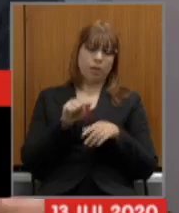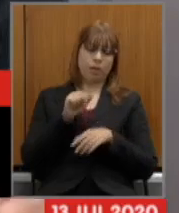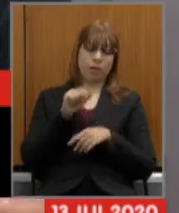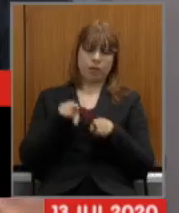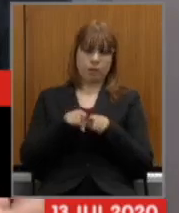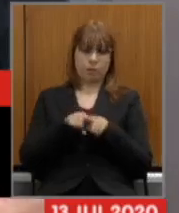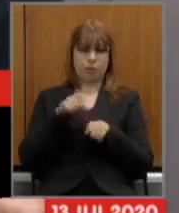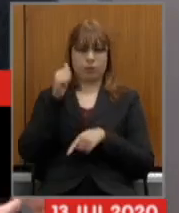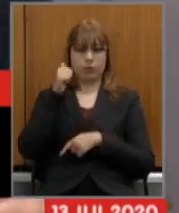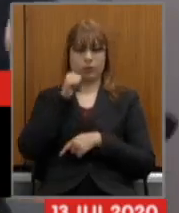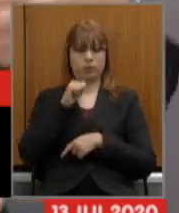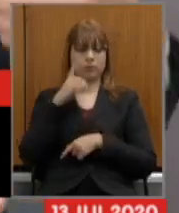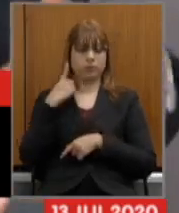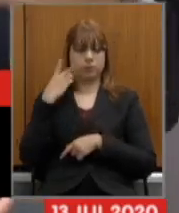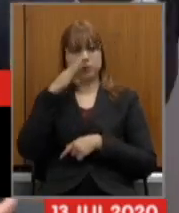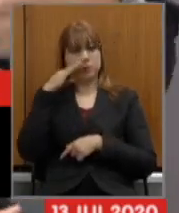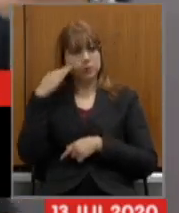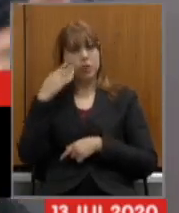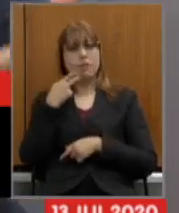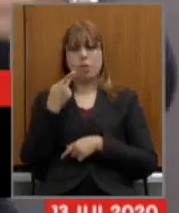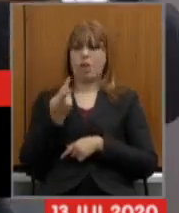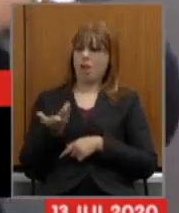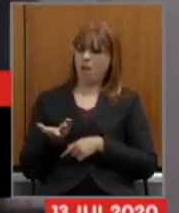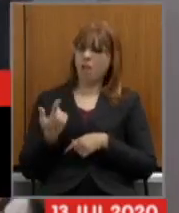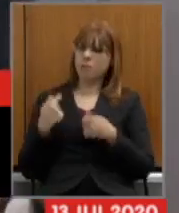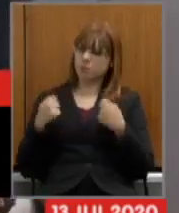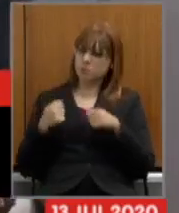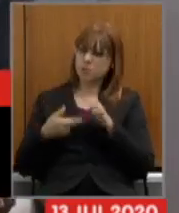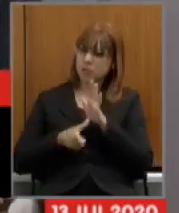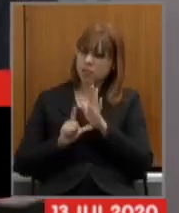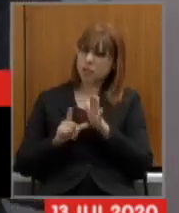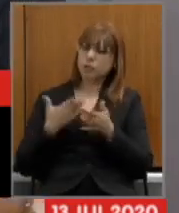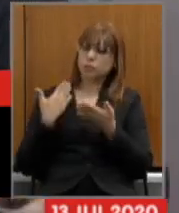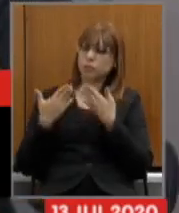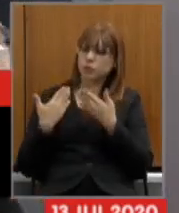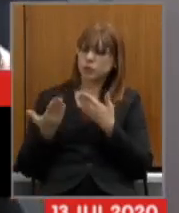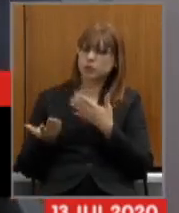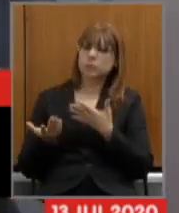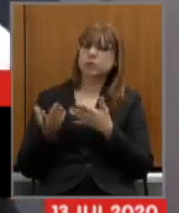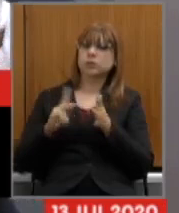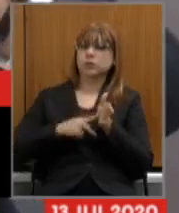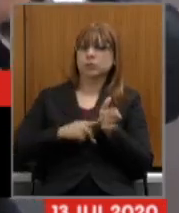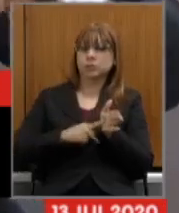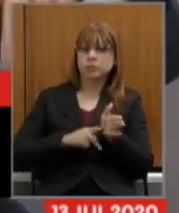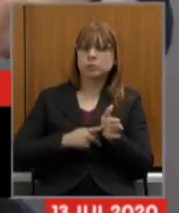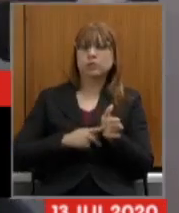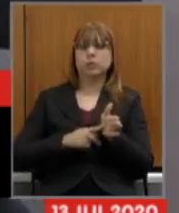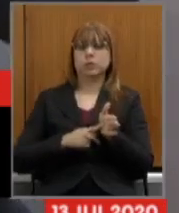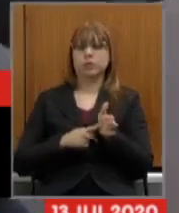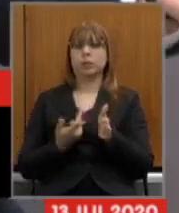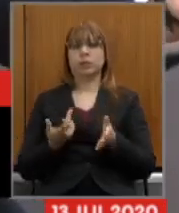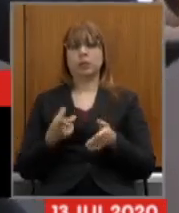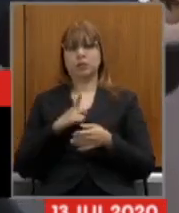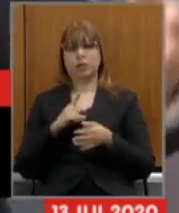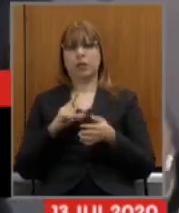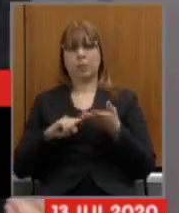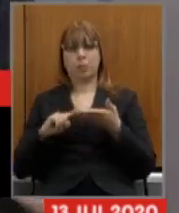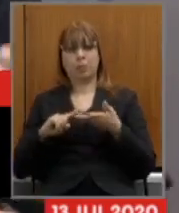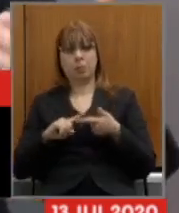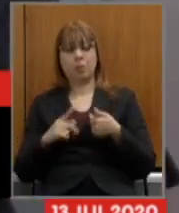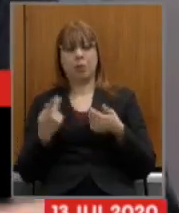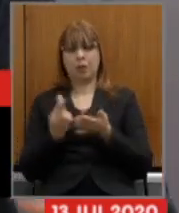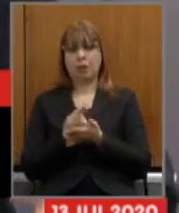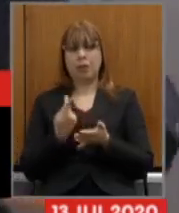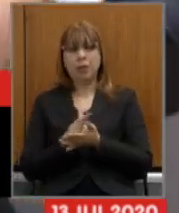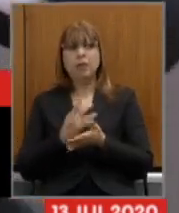ponderam sobre olha vocês tinham que conversar com os sindicatos olha vocês tinham que existem pontos errados na reforma